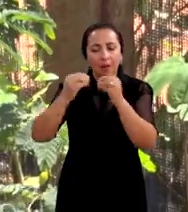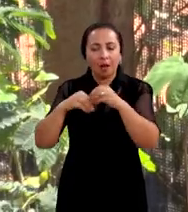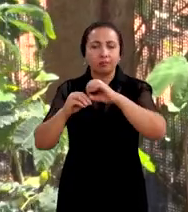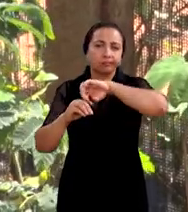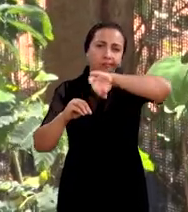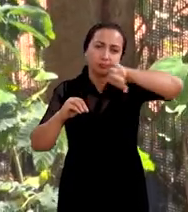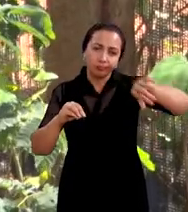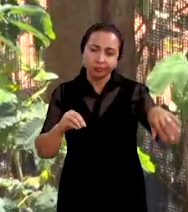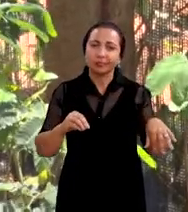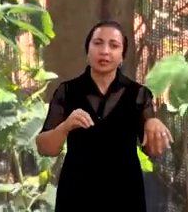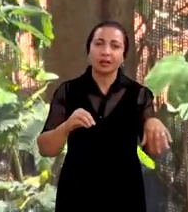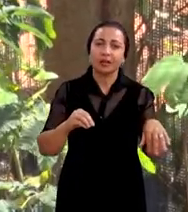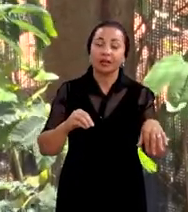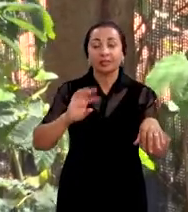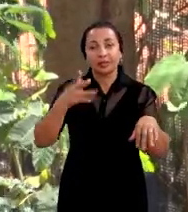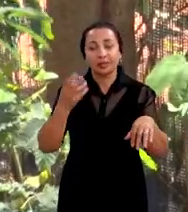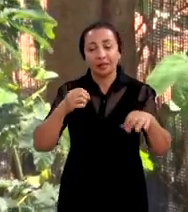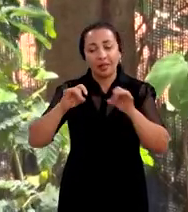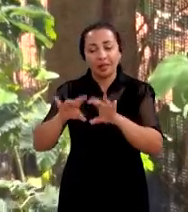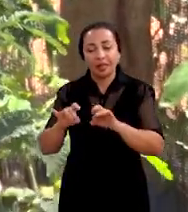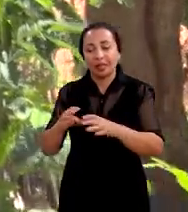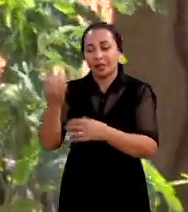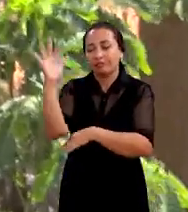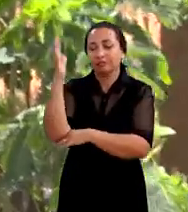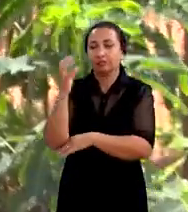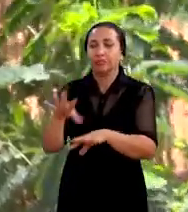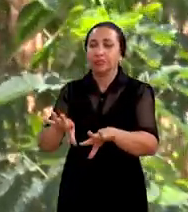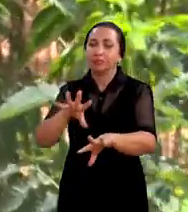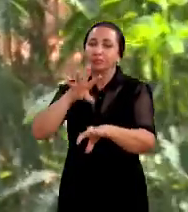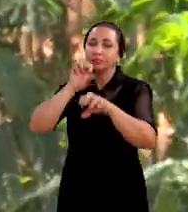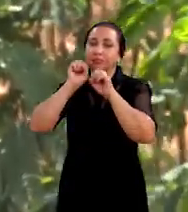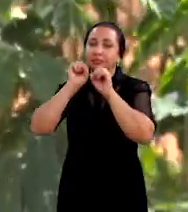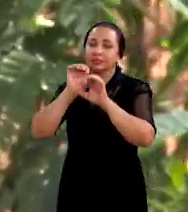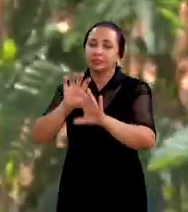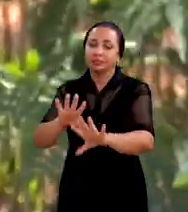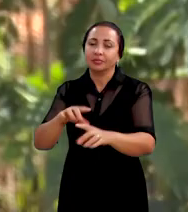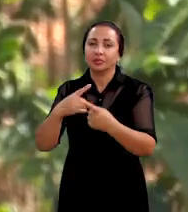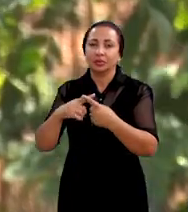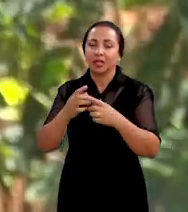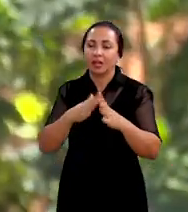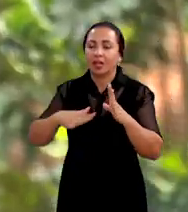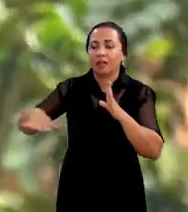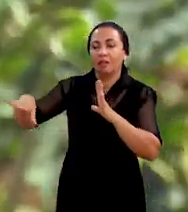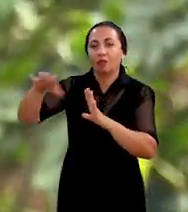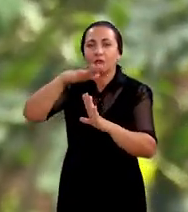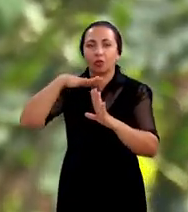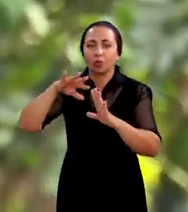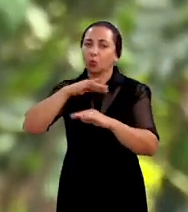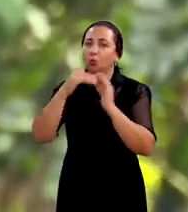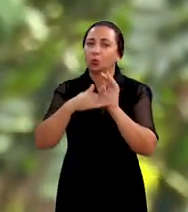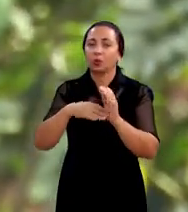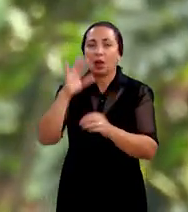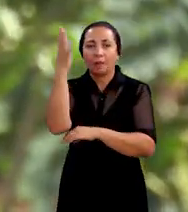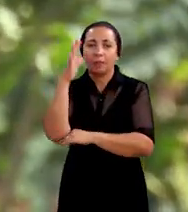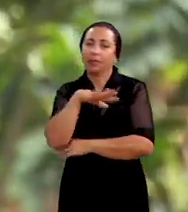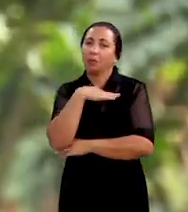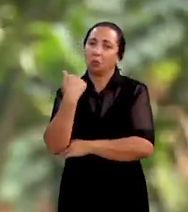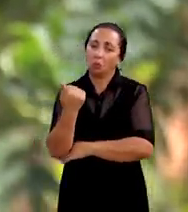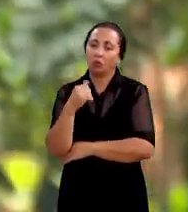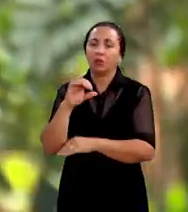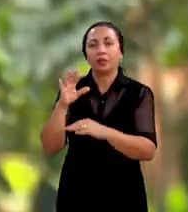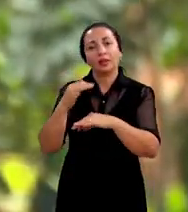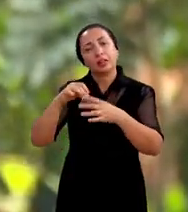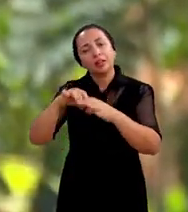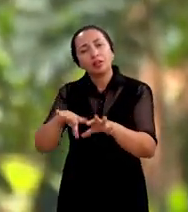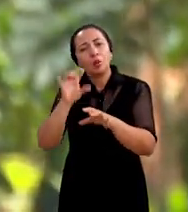o plástico fora, aí deixamos essa parte aqui fora, que aqui ajuda a planta a respirar, porque se cobrir tudo, ela morre. Aí nós deixamos